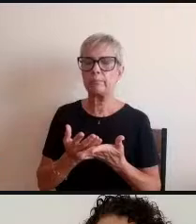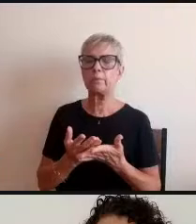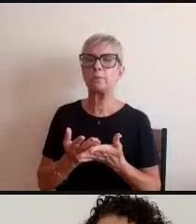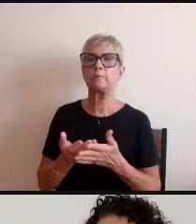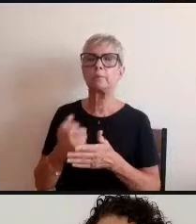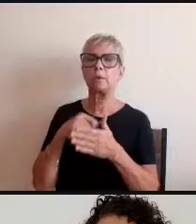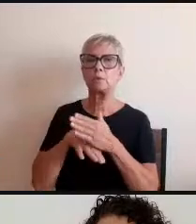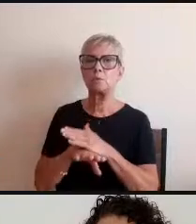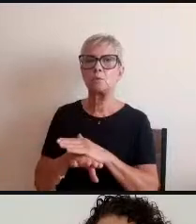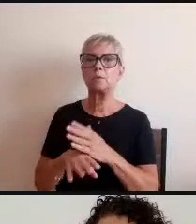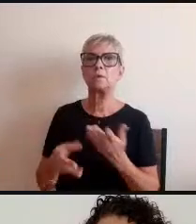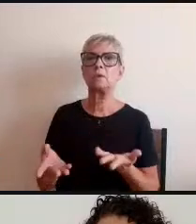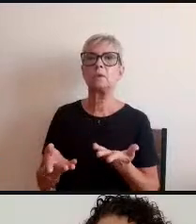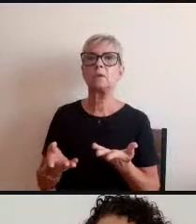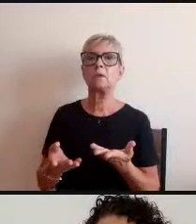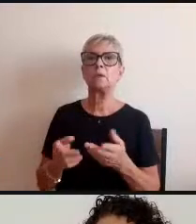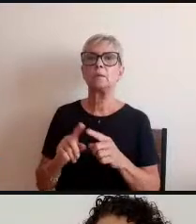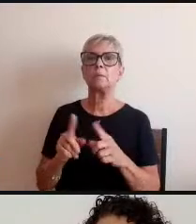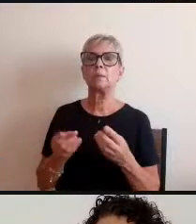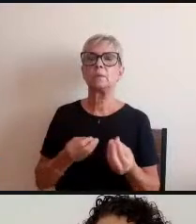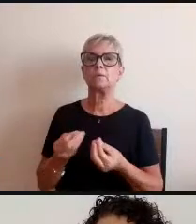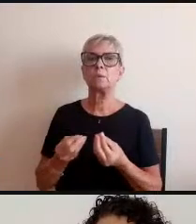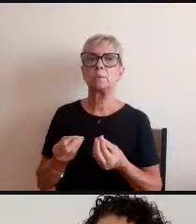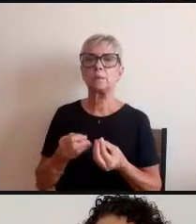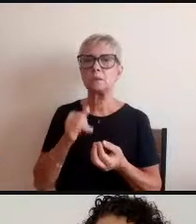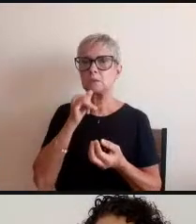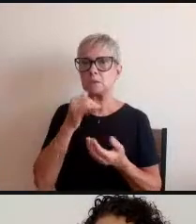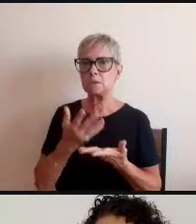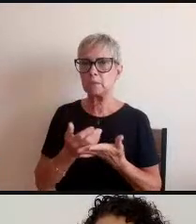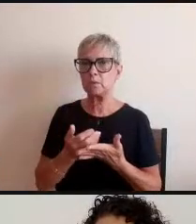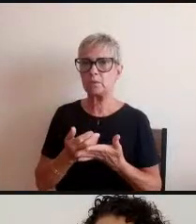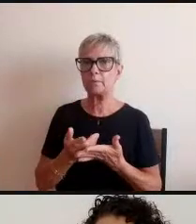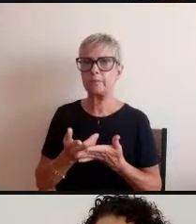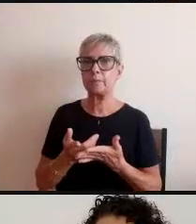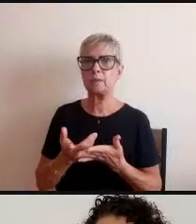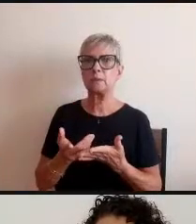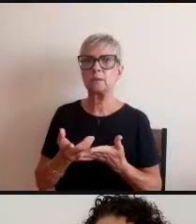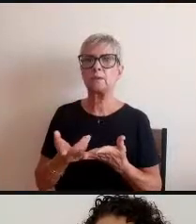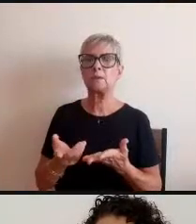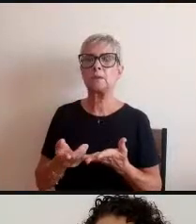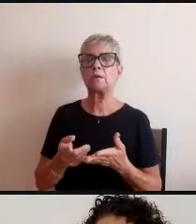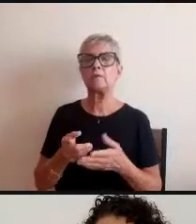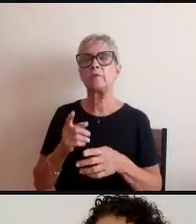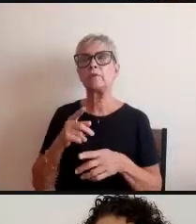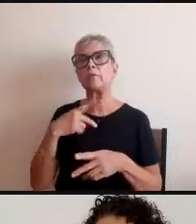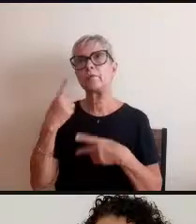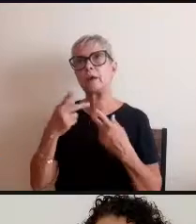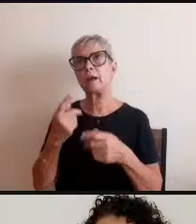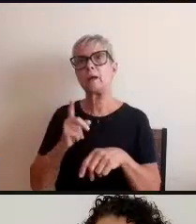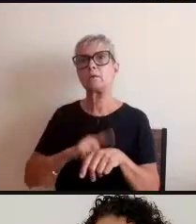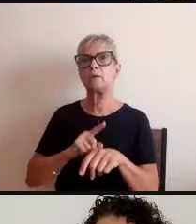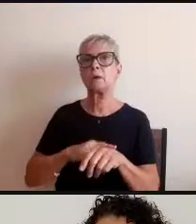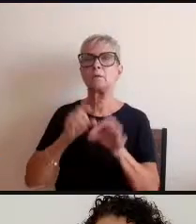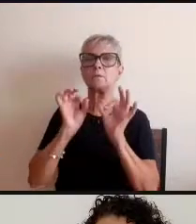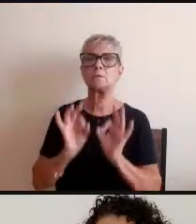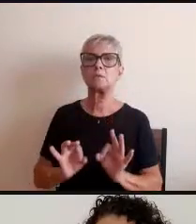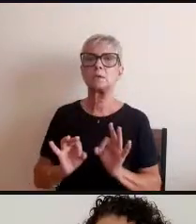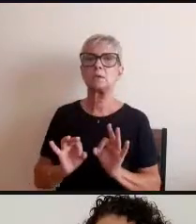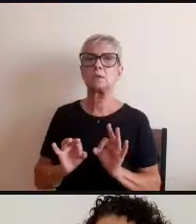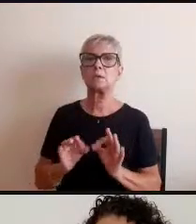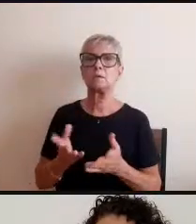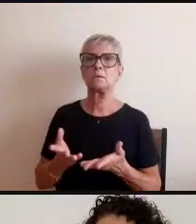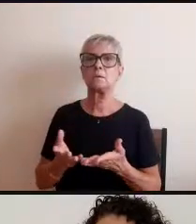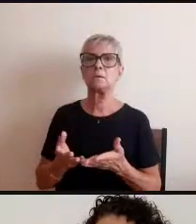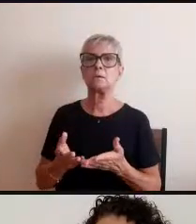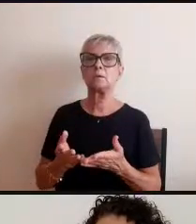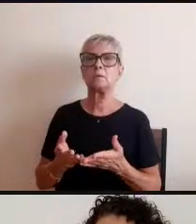ou a gente tende a não falar na hora certa deve ser falado né tende a utilizar muito o análise